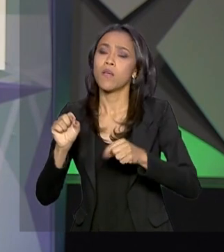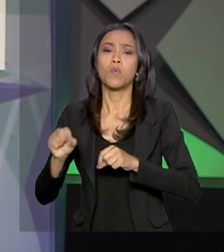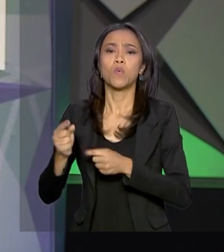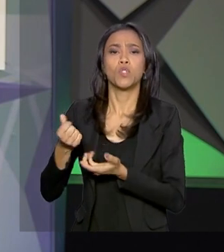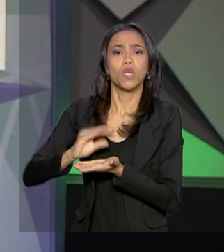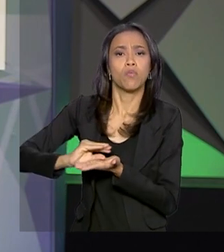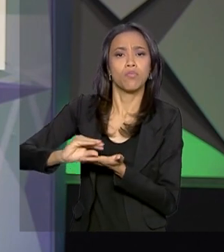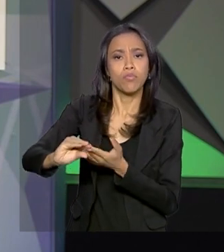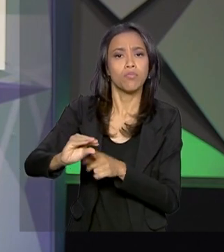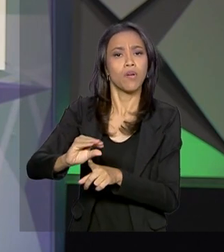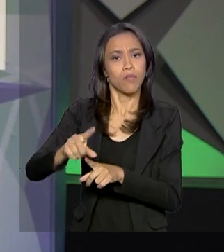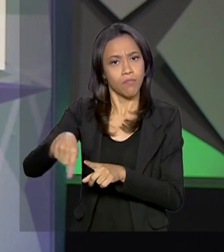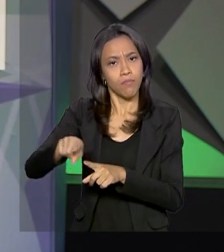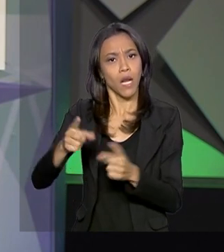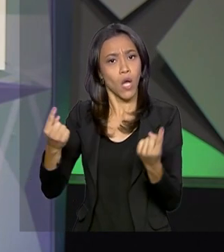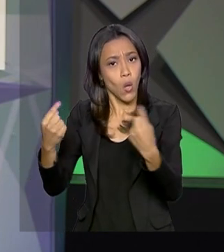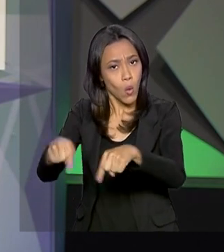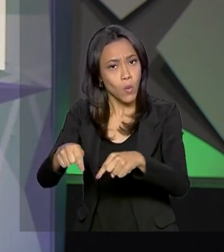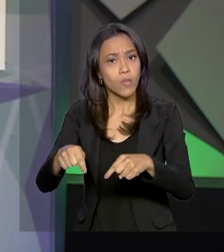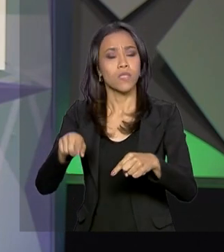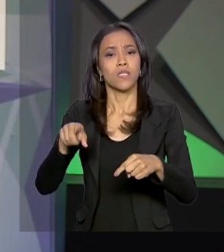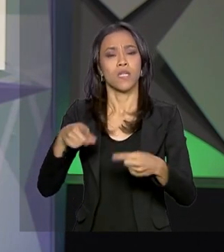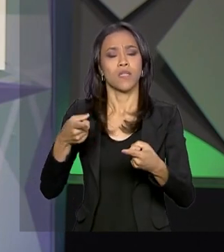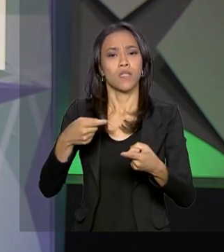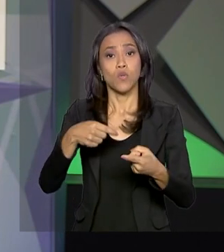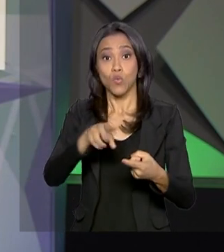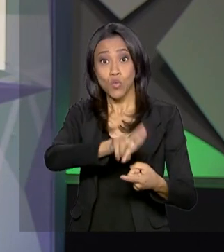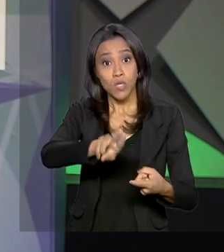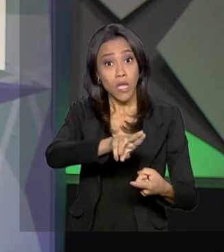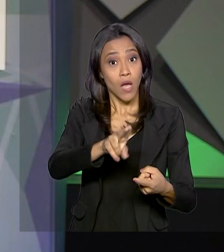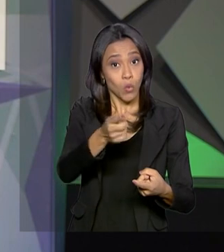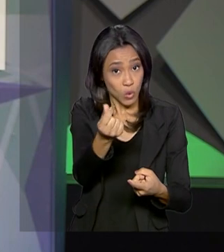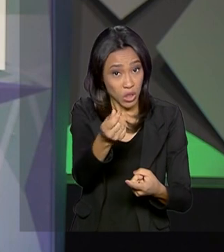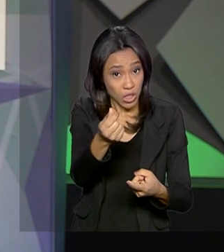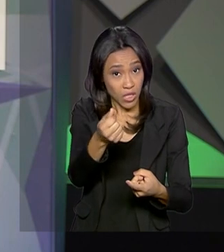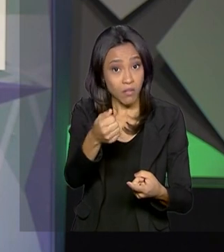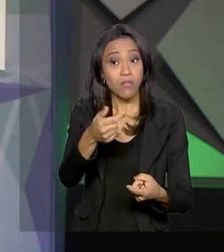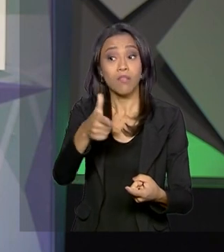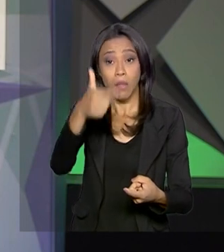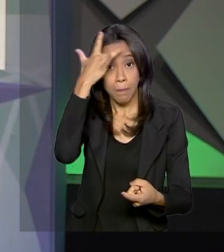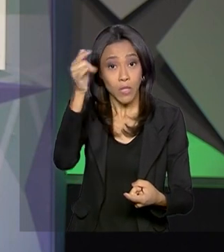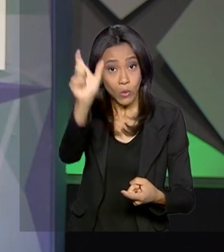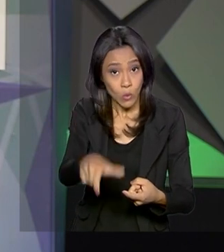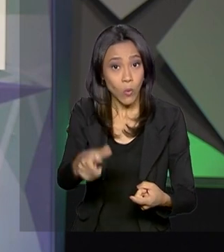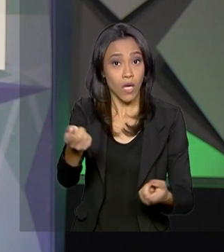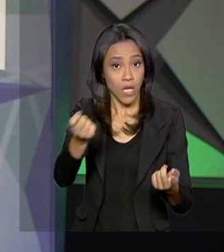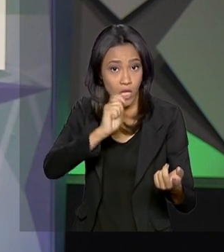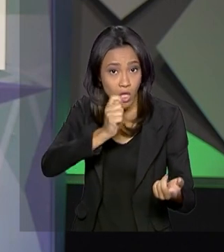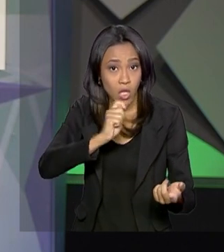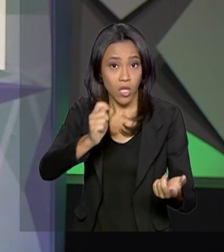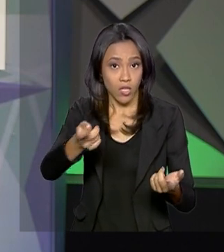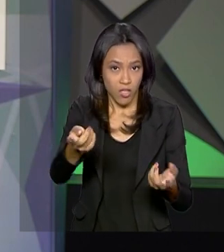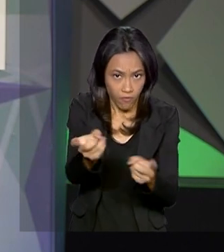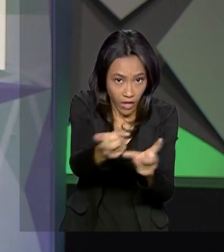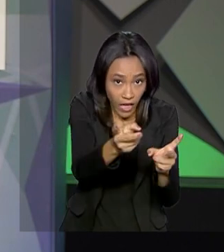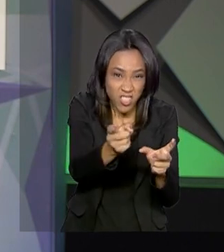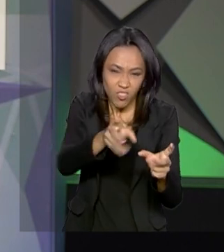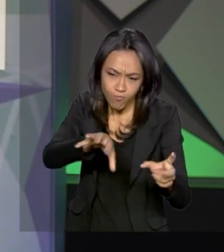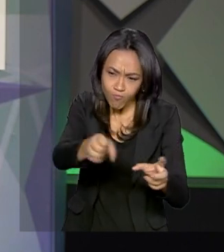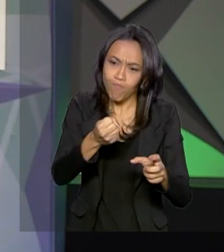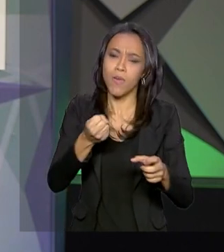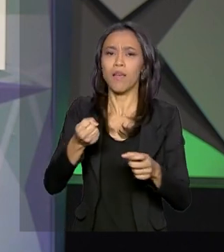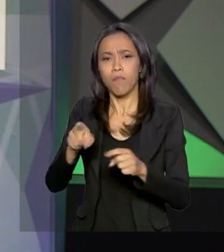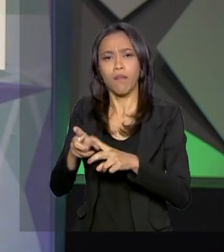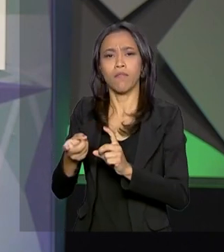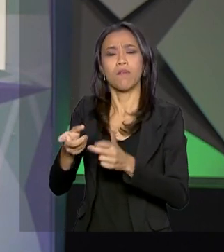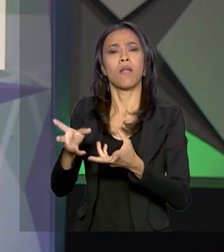o próprio tráfico de drogas, usar o dinheiro do criminoso contra ele mesmo e também para atender programas de prevenção e atendimento